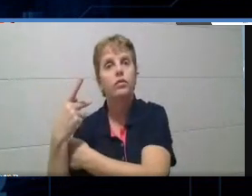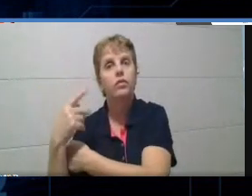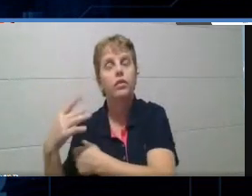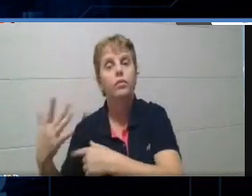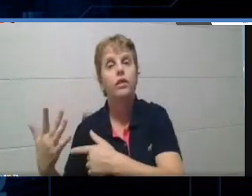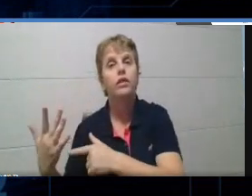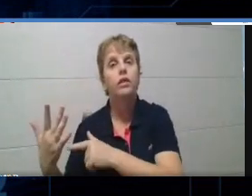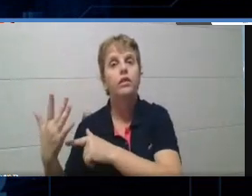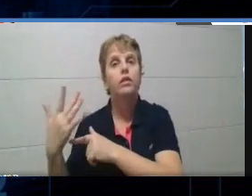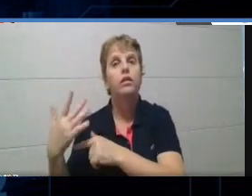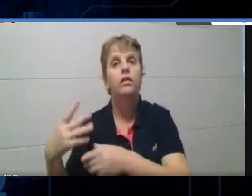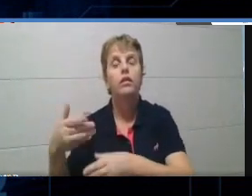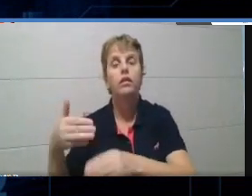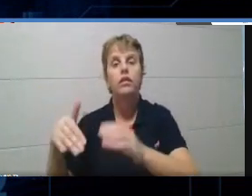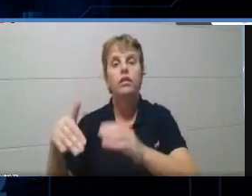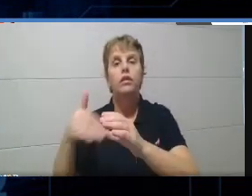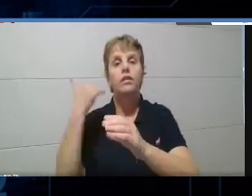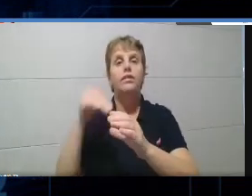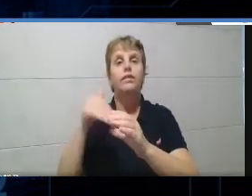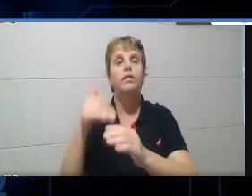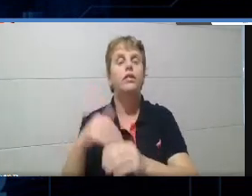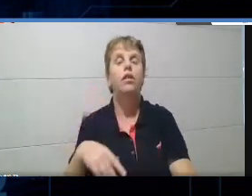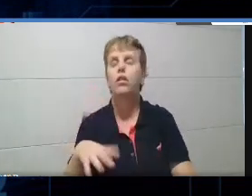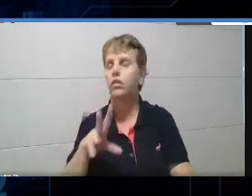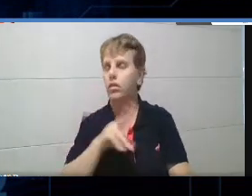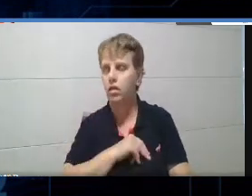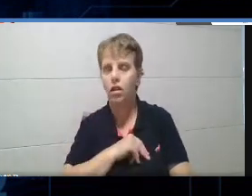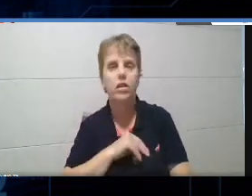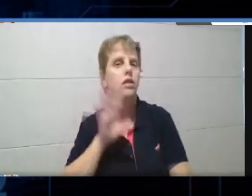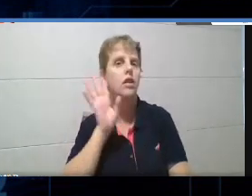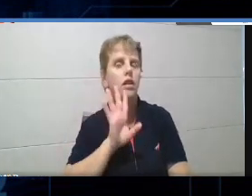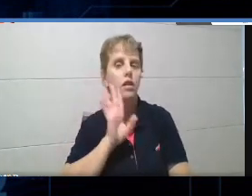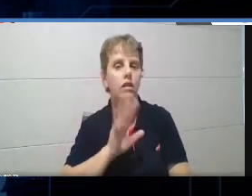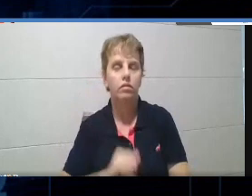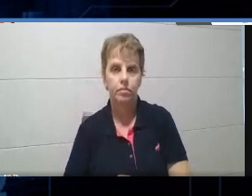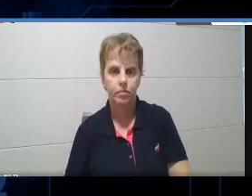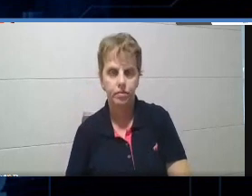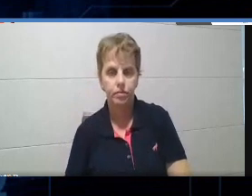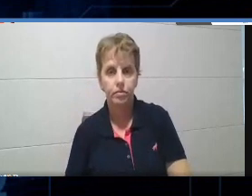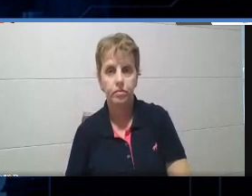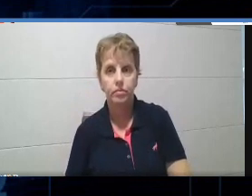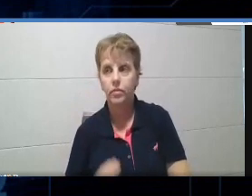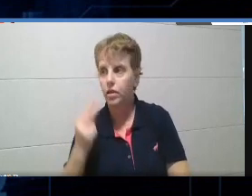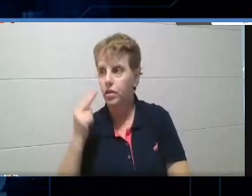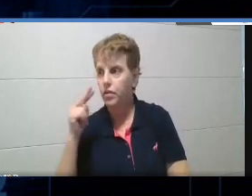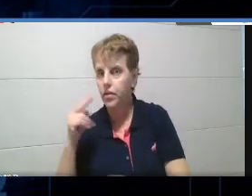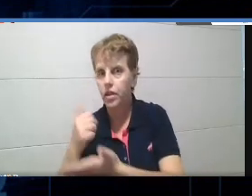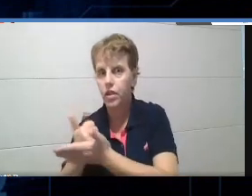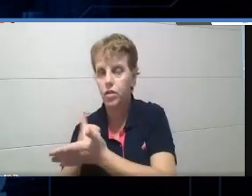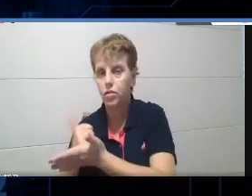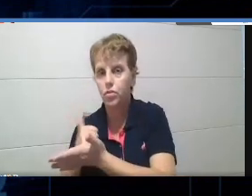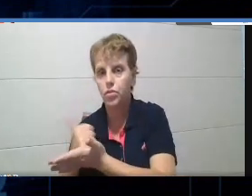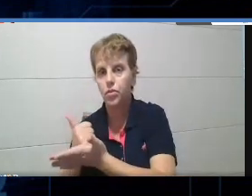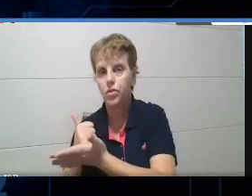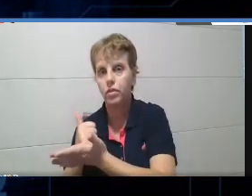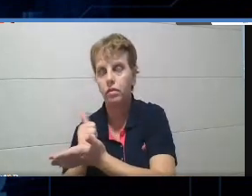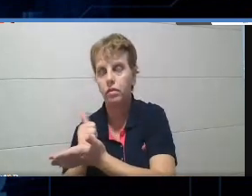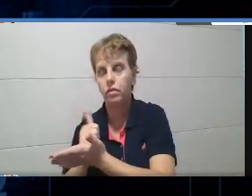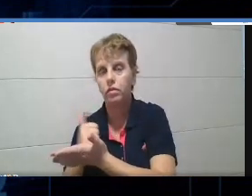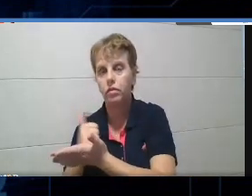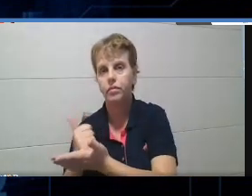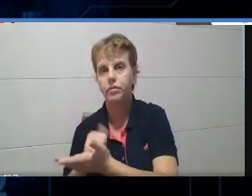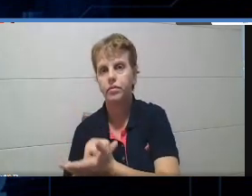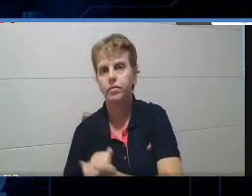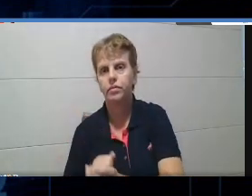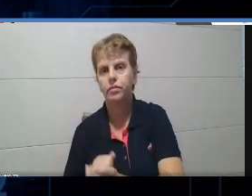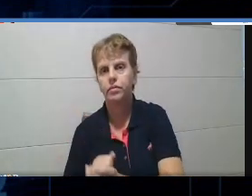hilário, tá? Vocês não têm noção de como foi massa. Como foi engraçado, vê-los jogando. E aí, porque assim, na